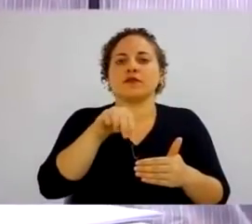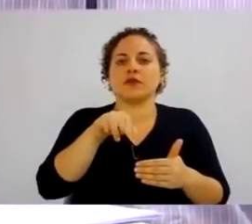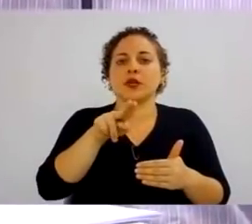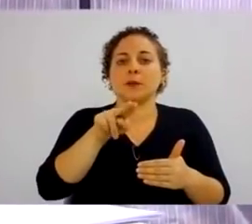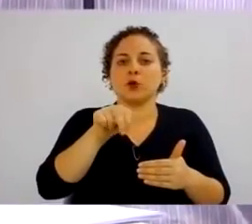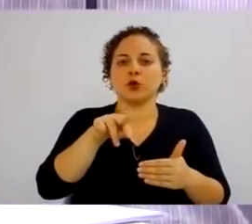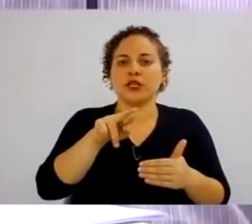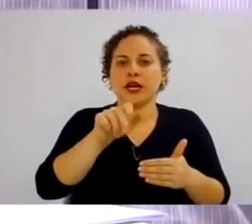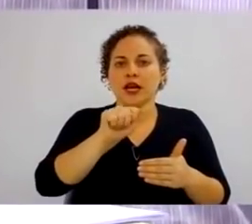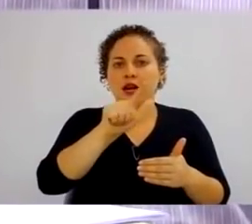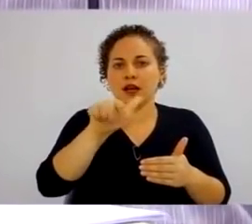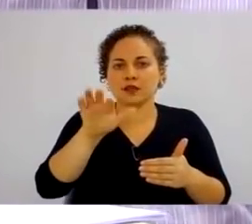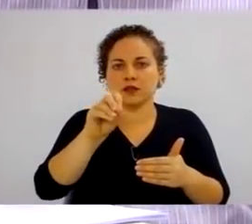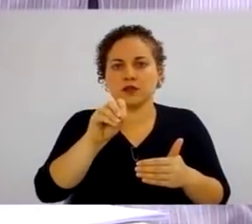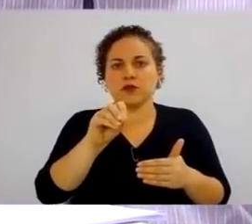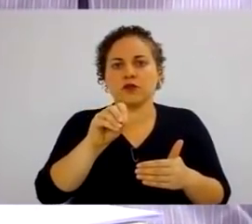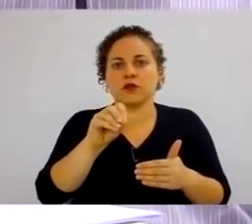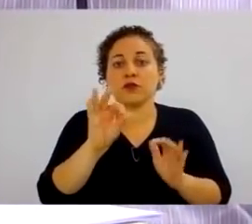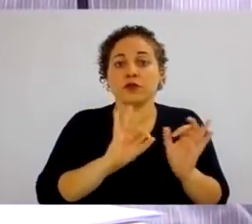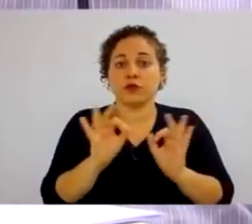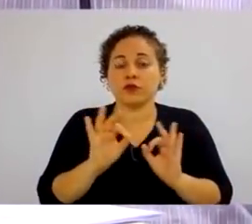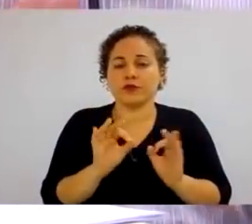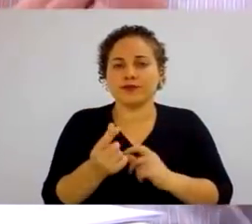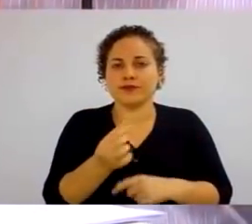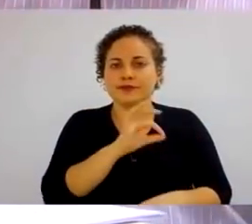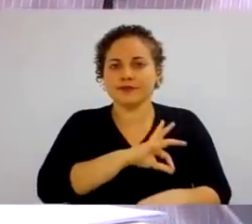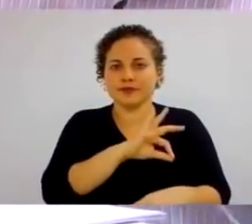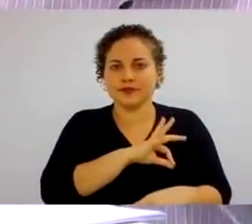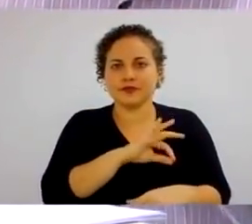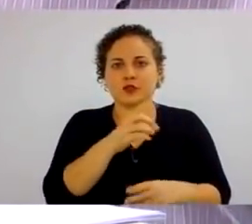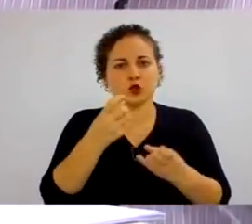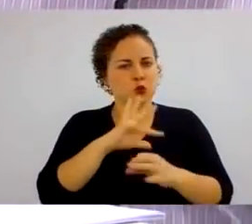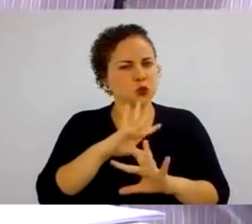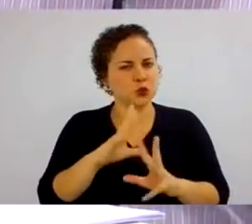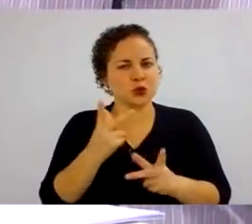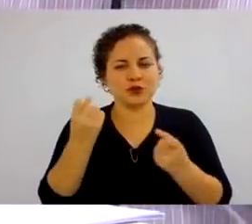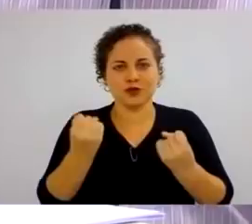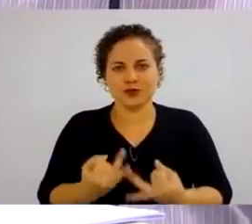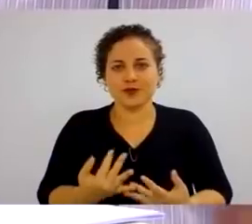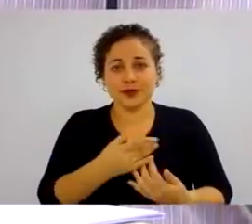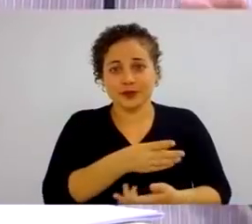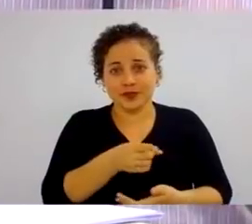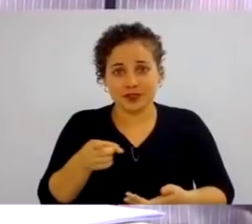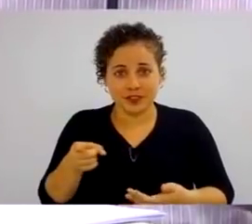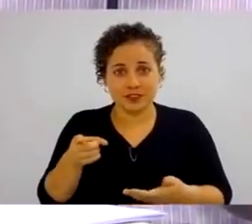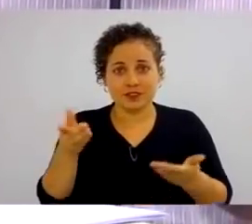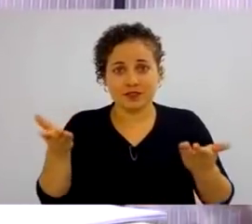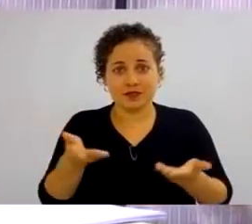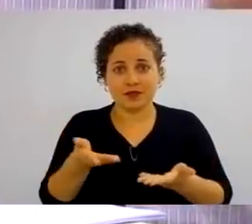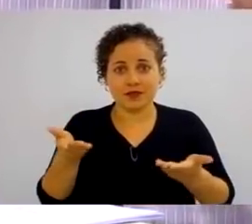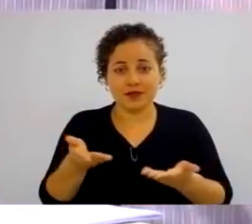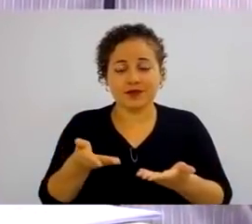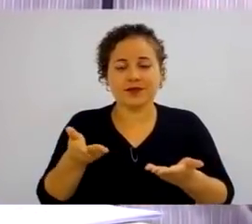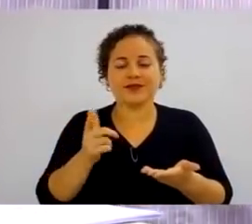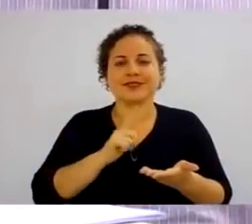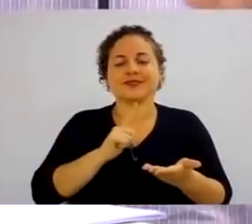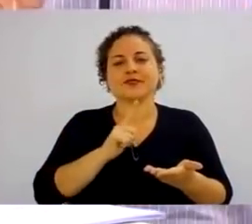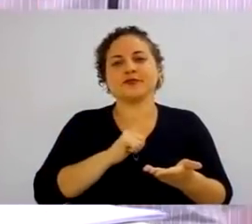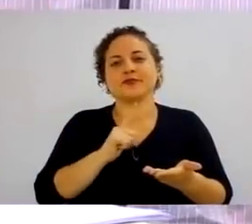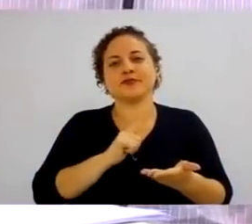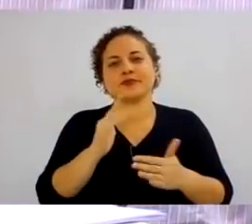das recompensas organizacionais. Isto, tudo isso que eu estou dizendo pra vocês, gente, faz parte das